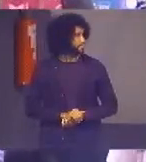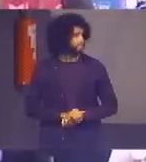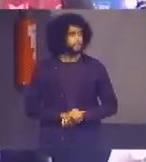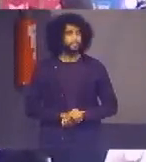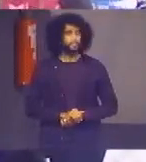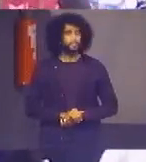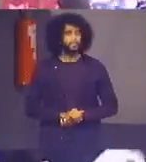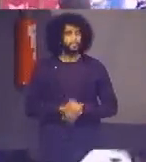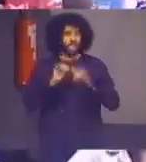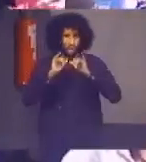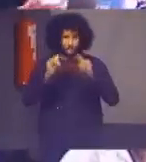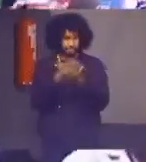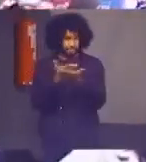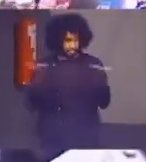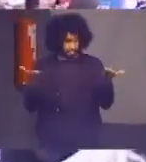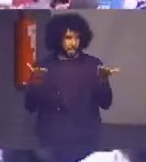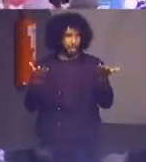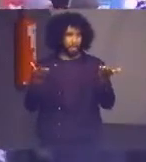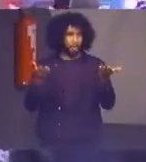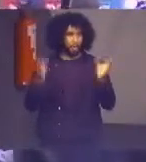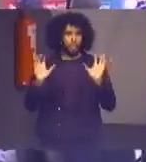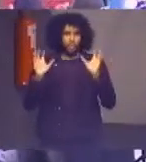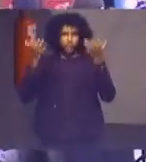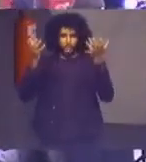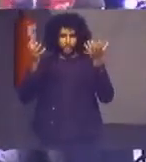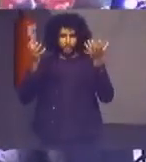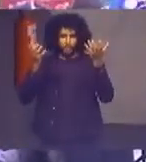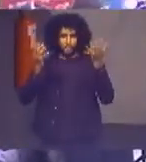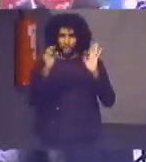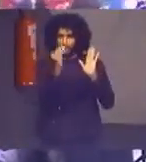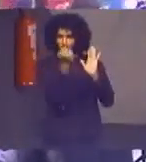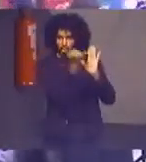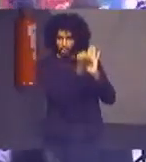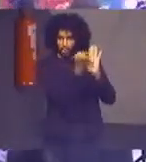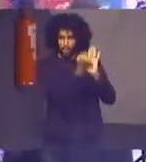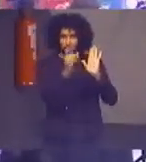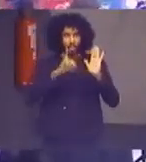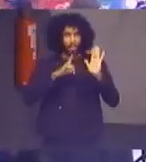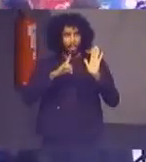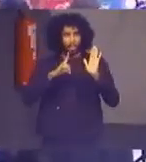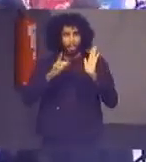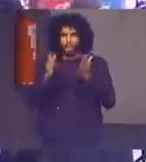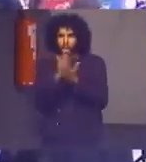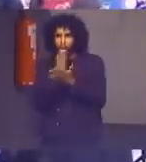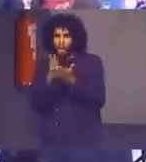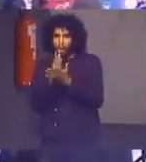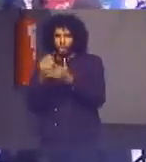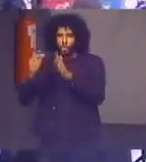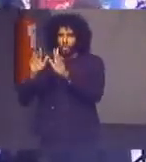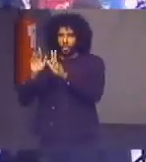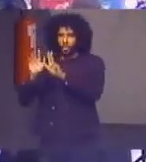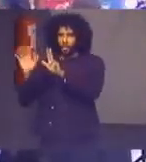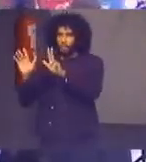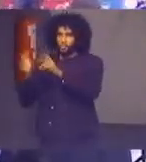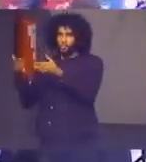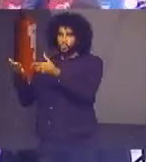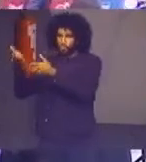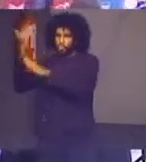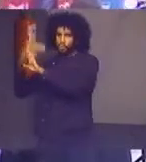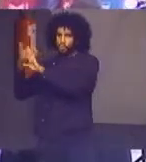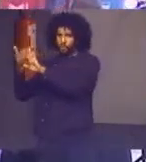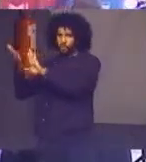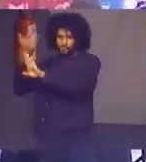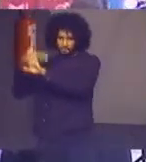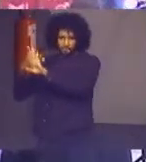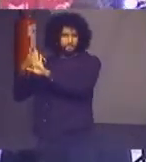informamos que o evento está sendo registrado graficamente e os painéis ficarão disponíveis no fundo do auditório em